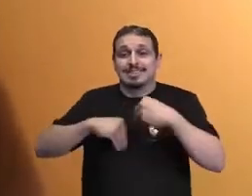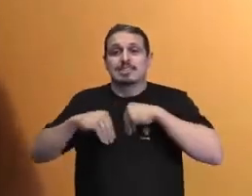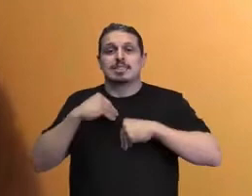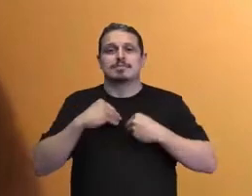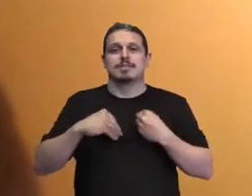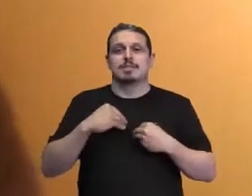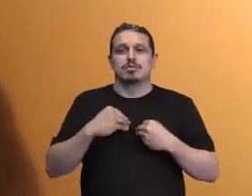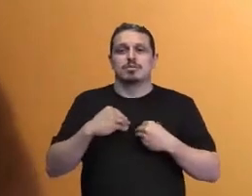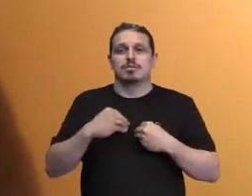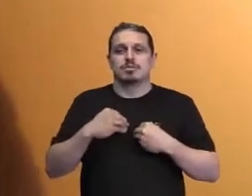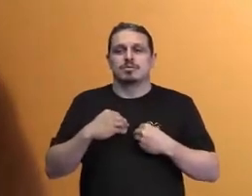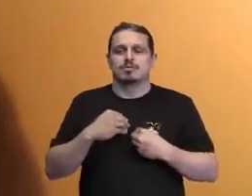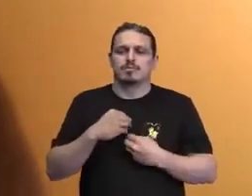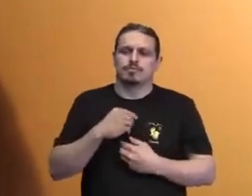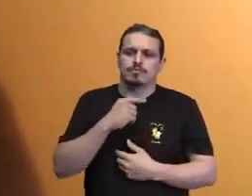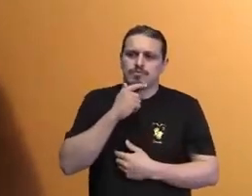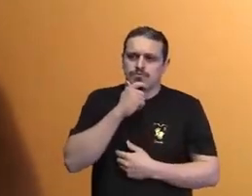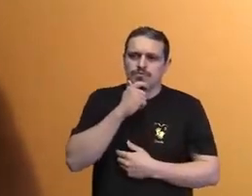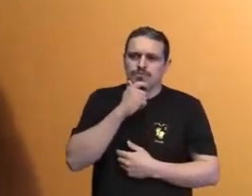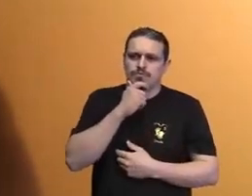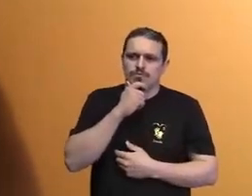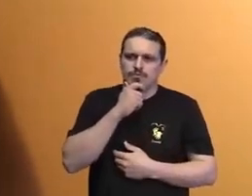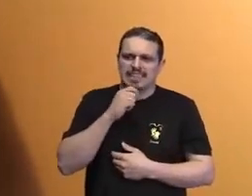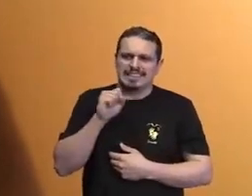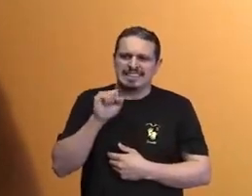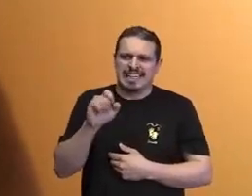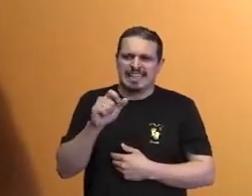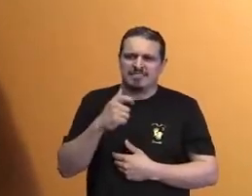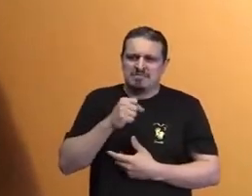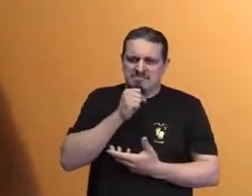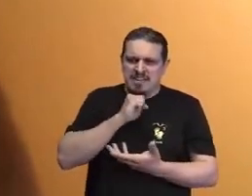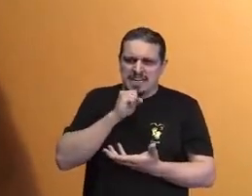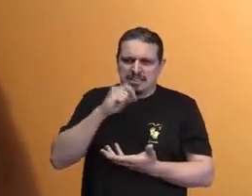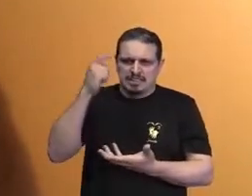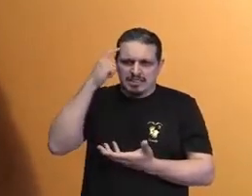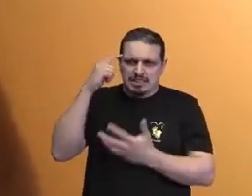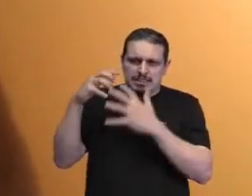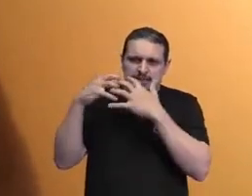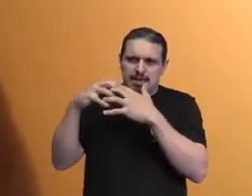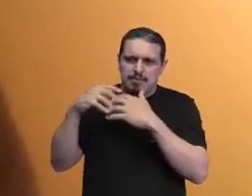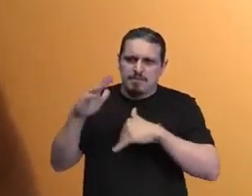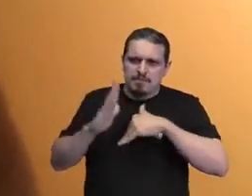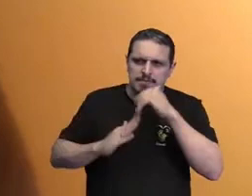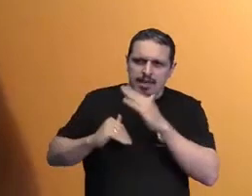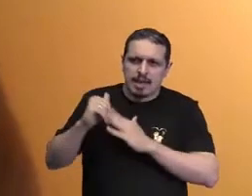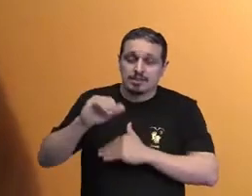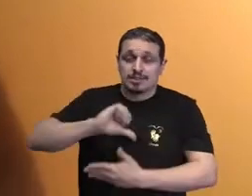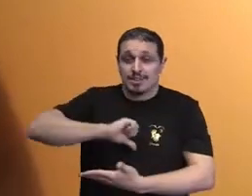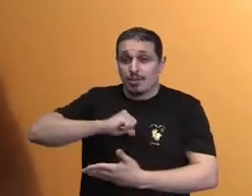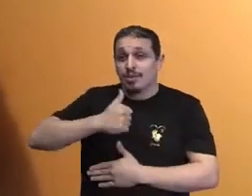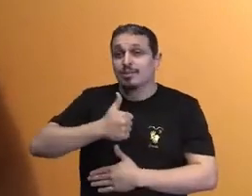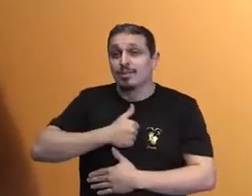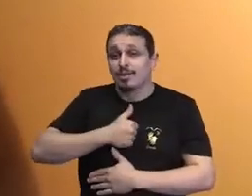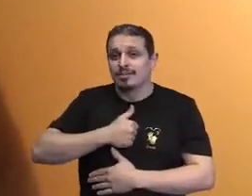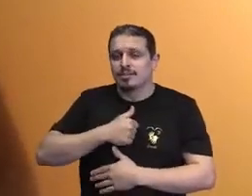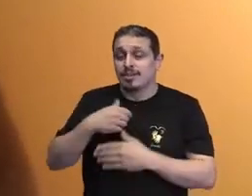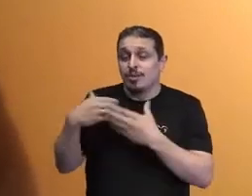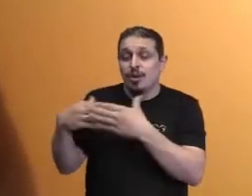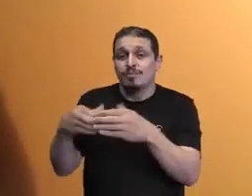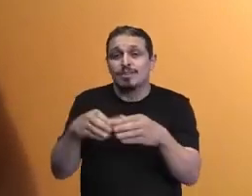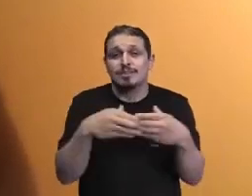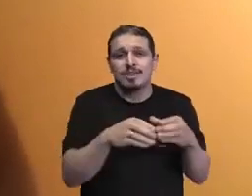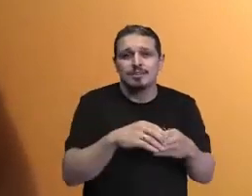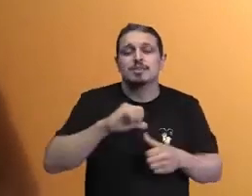não envelhecer a cabeça, a prática, a convivência. Olha só. Claro que mudar é